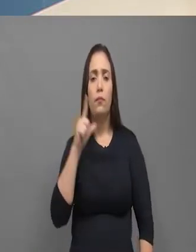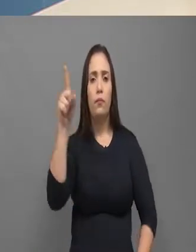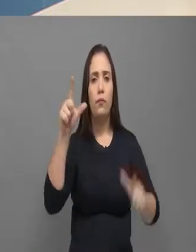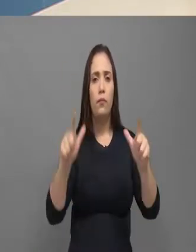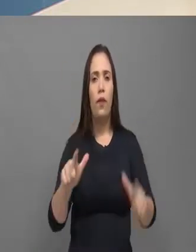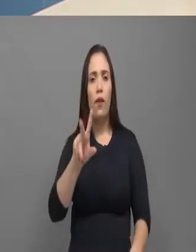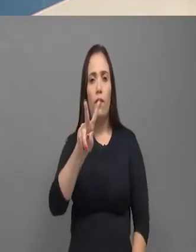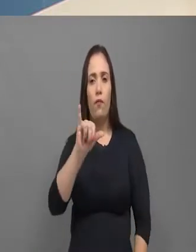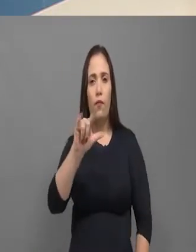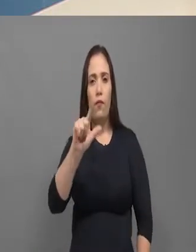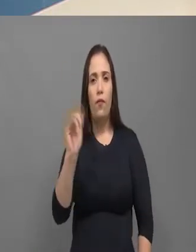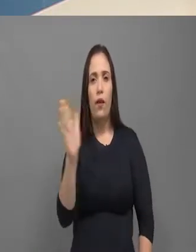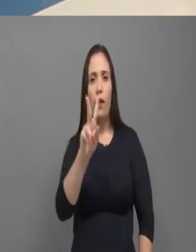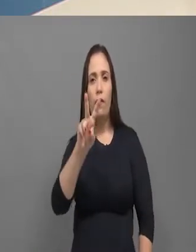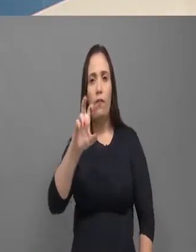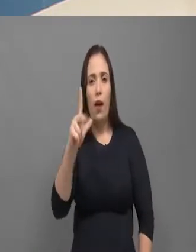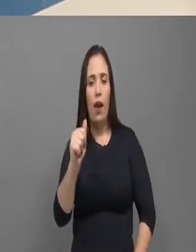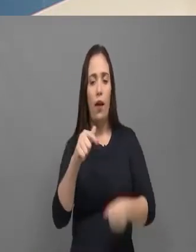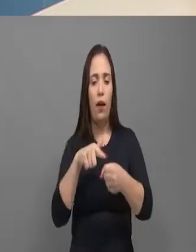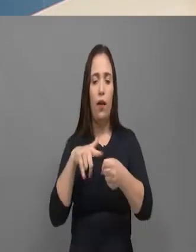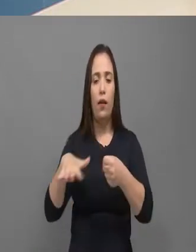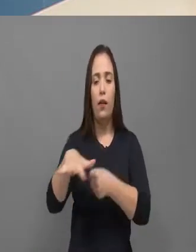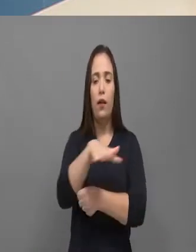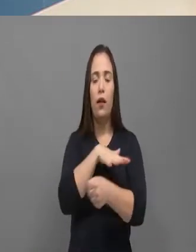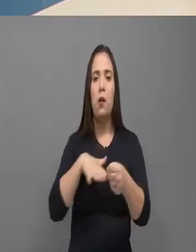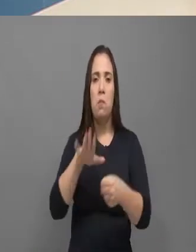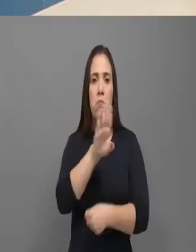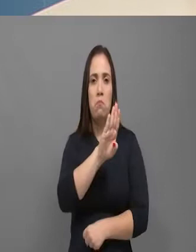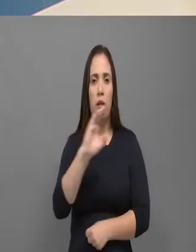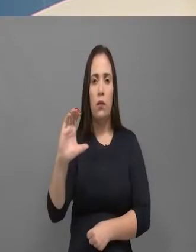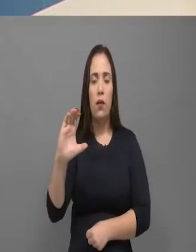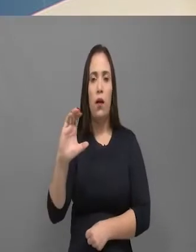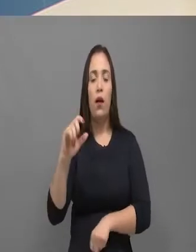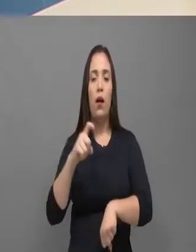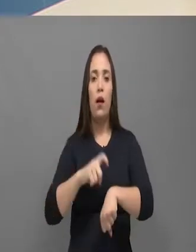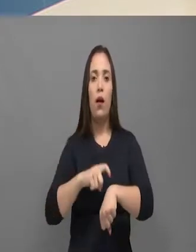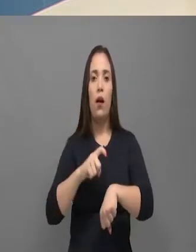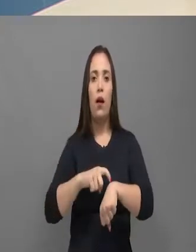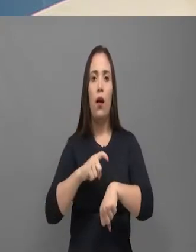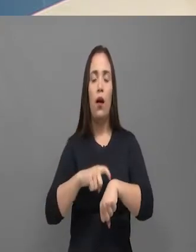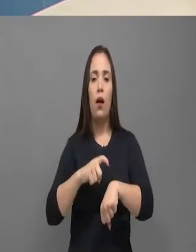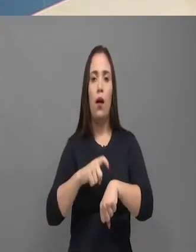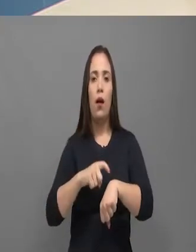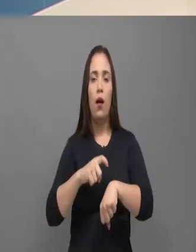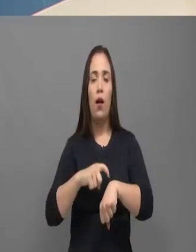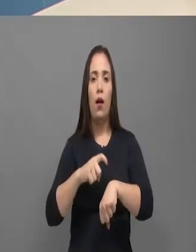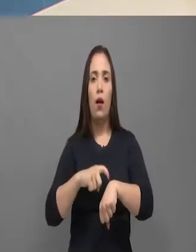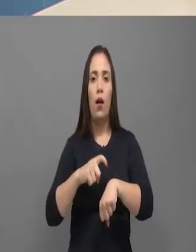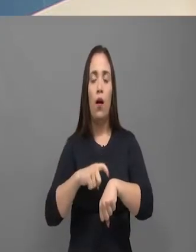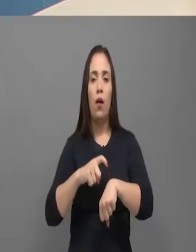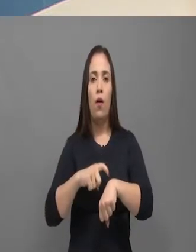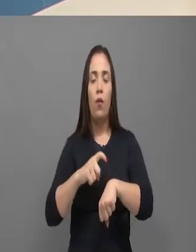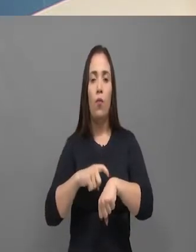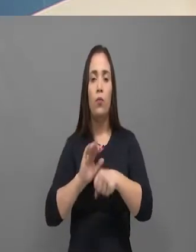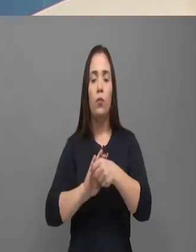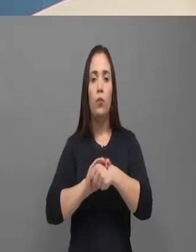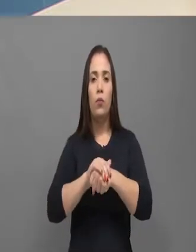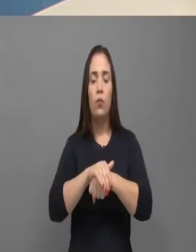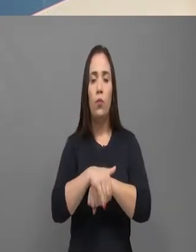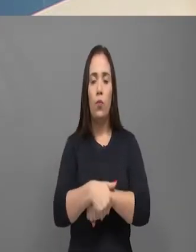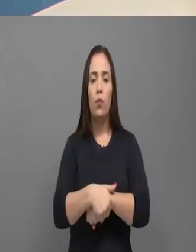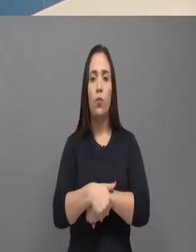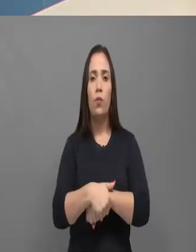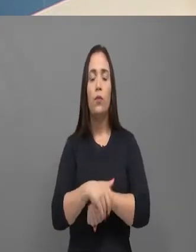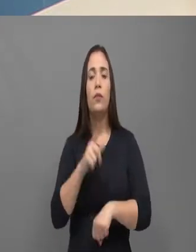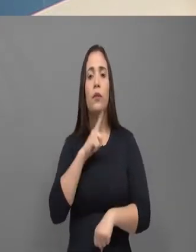há um ano, a criança tem 10 anos, daqui a 4 anos ele tem 14. Ele pode estar numa escola e pode estar com a arma